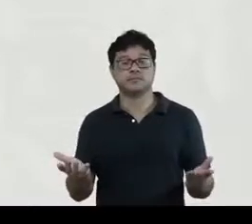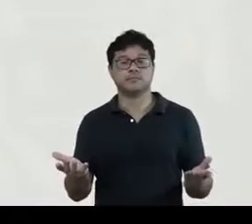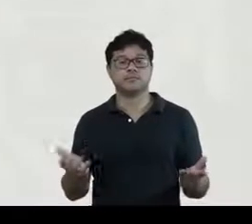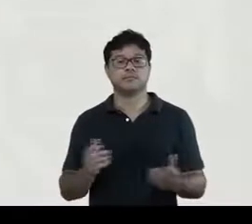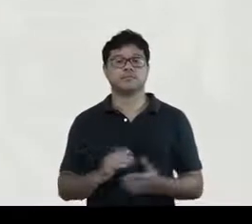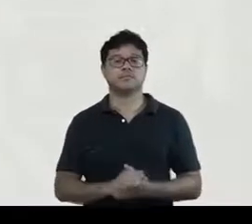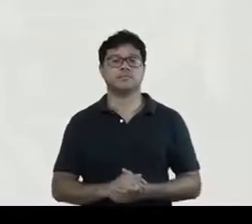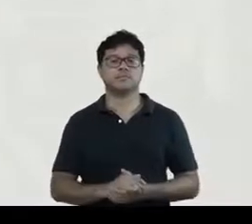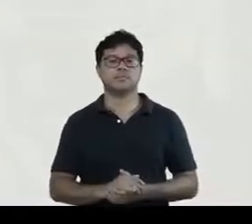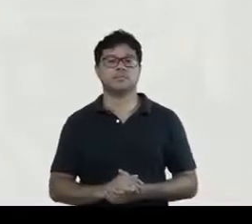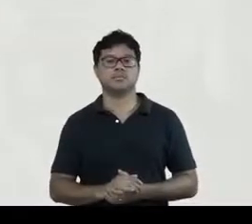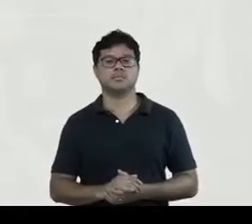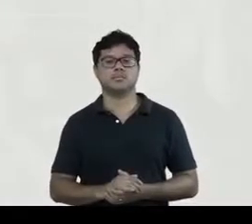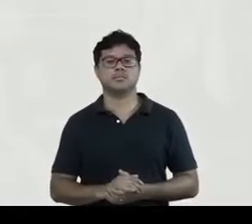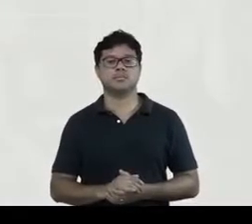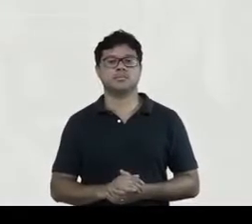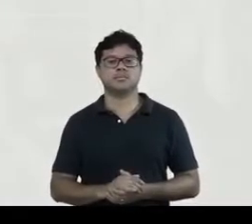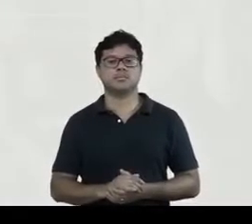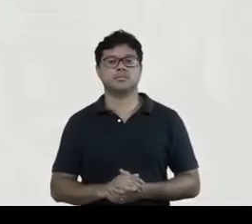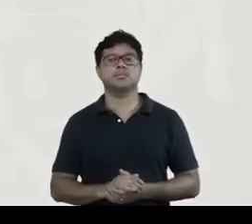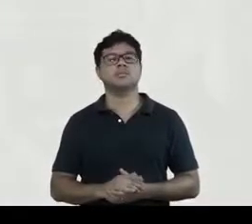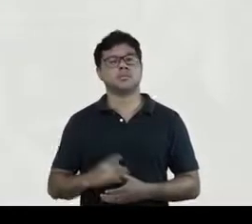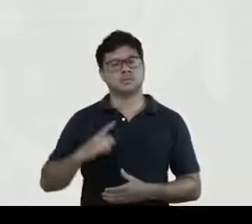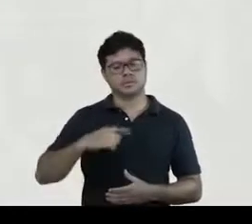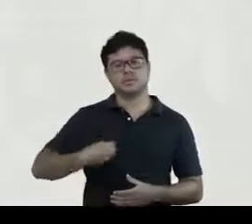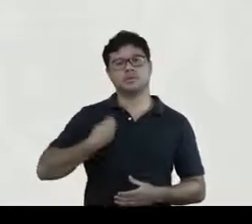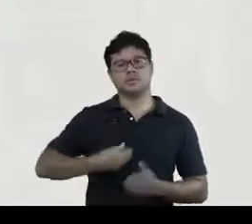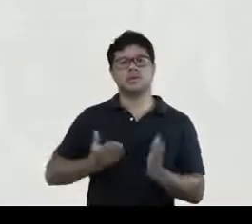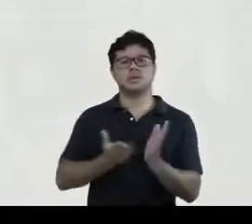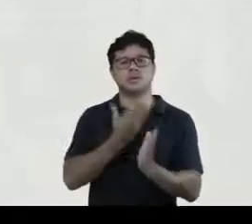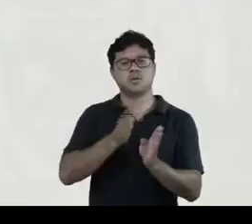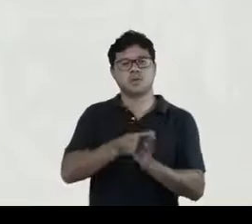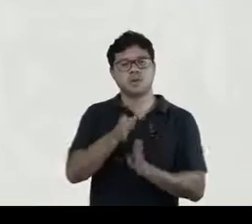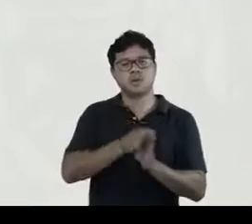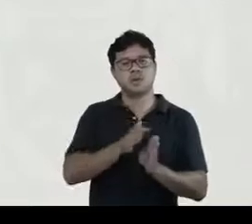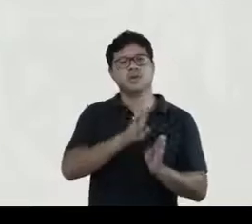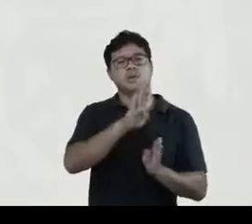existe manuels de bibliografia matéria em inglês.